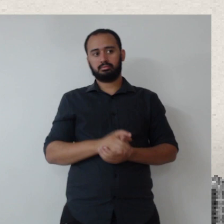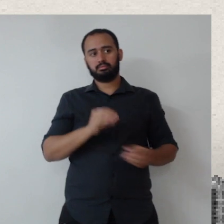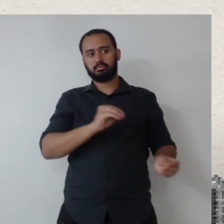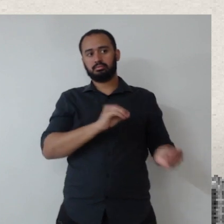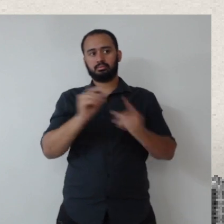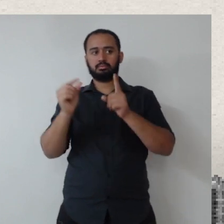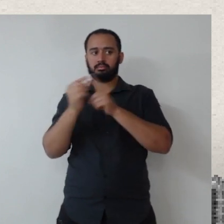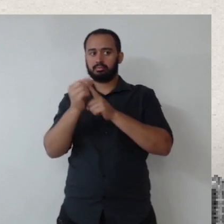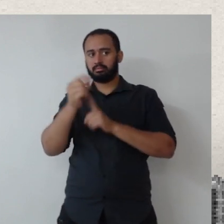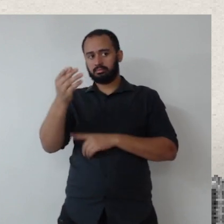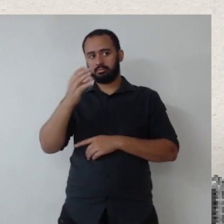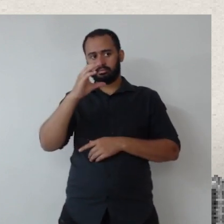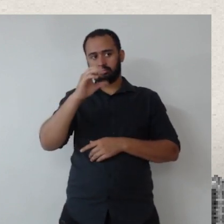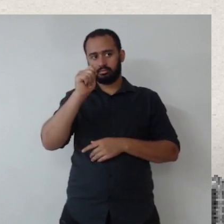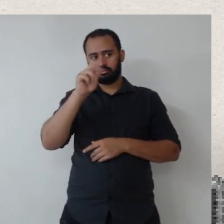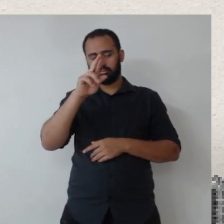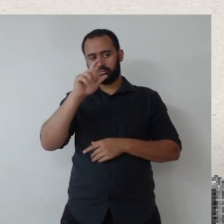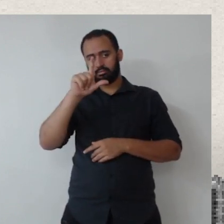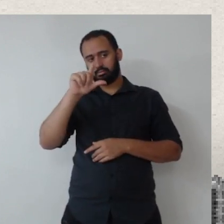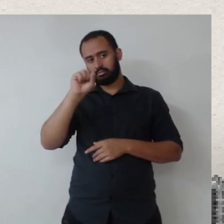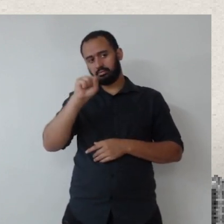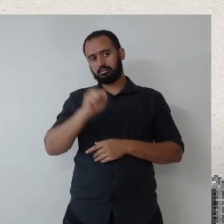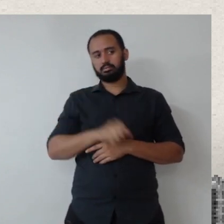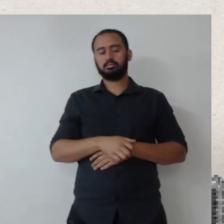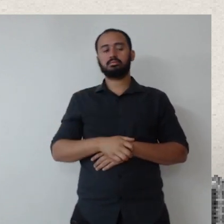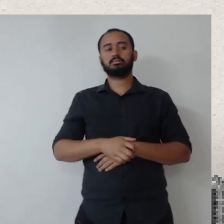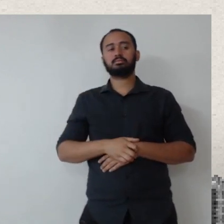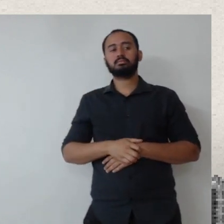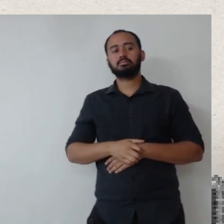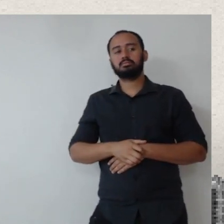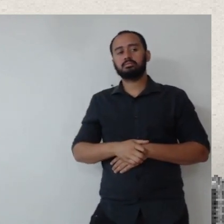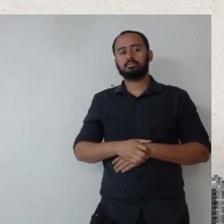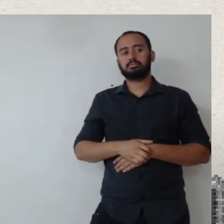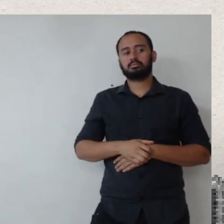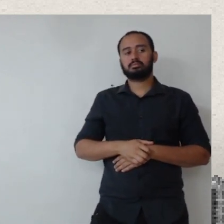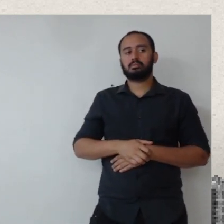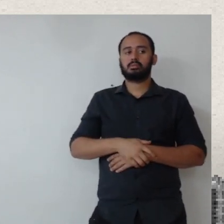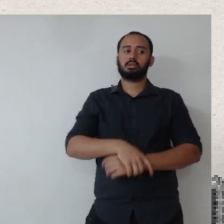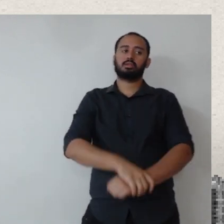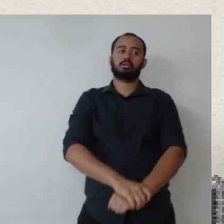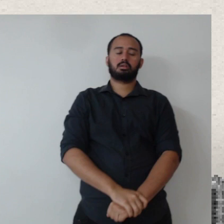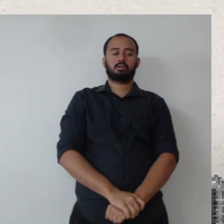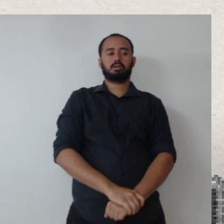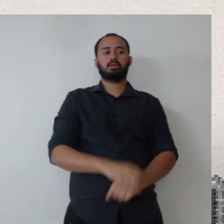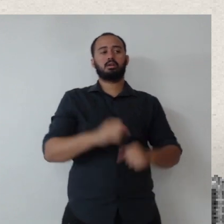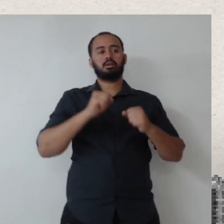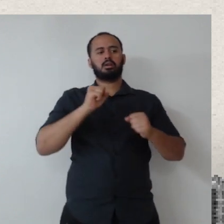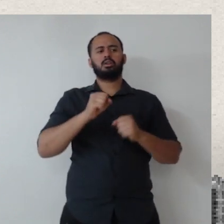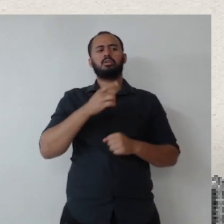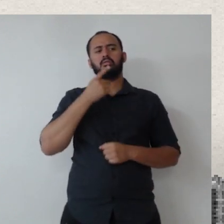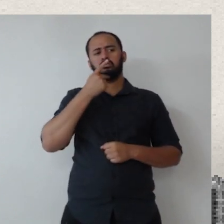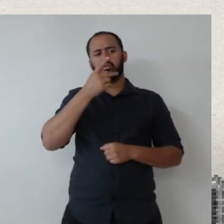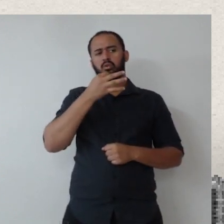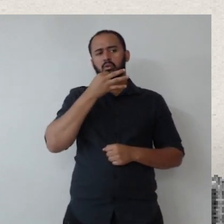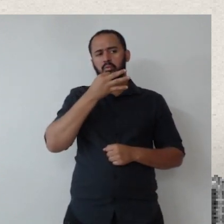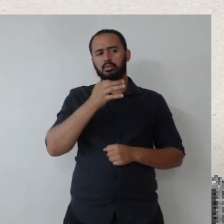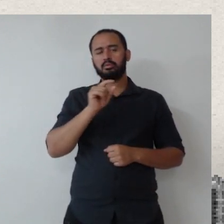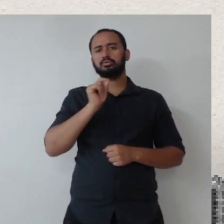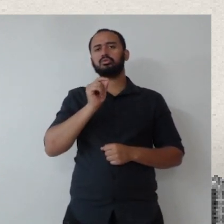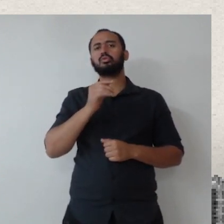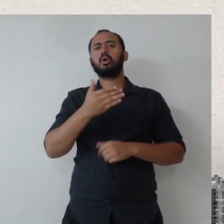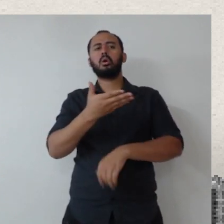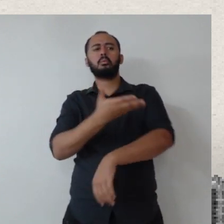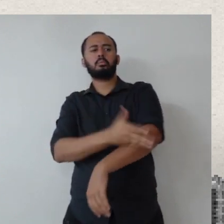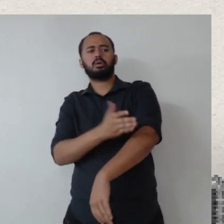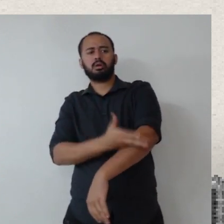você, Carlos, a Aline, a Aline até falou aqui, também no chat, ele pode citar alguns exemplos de práticas